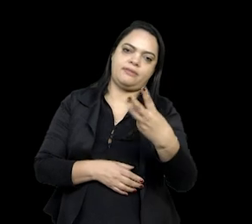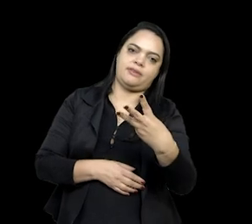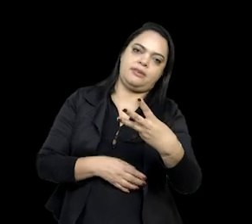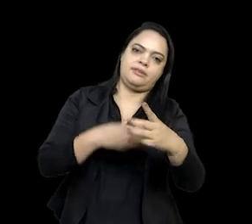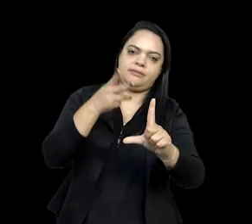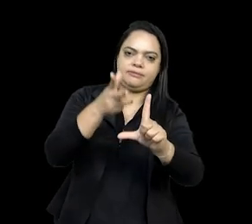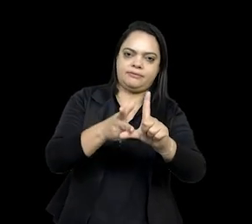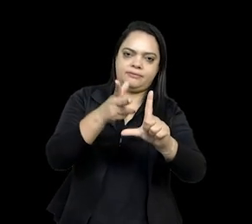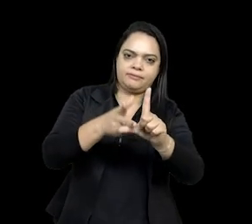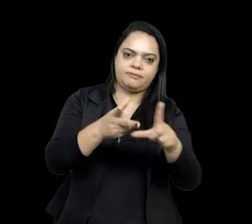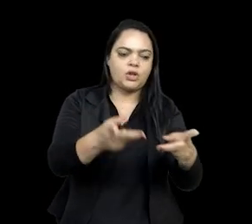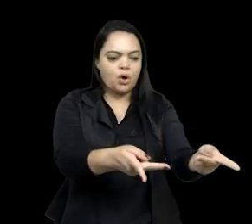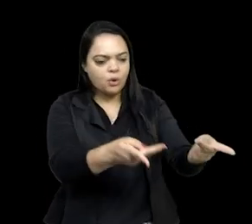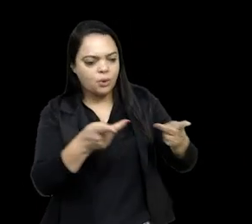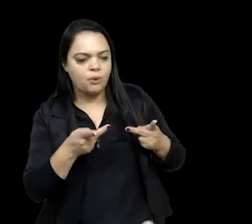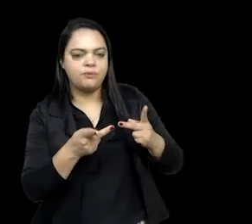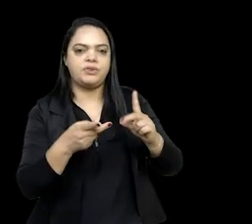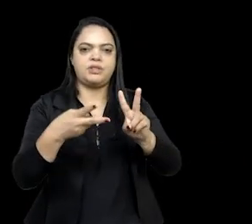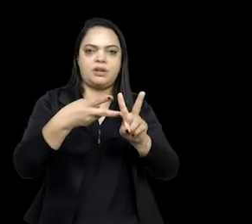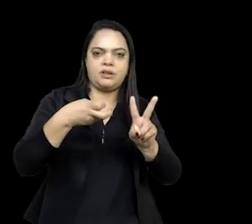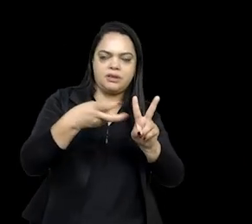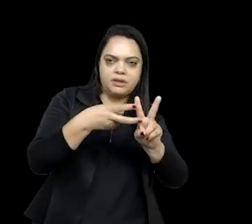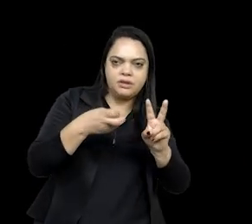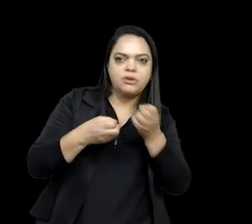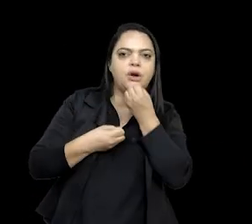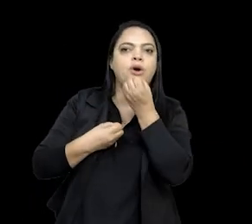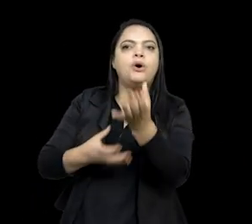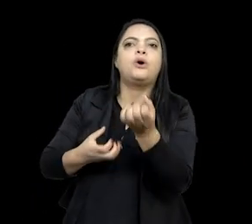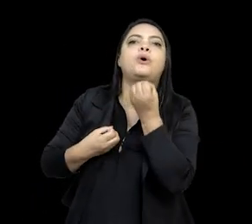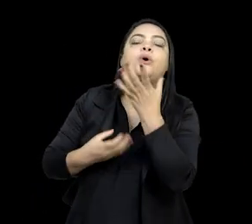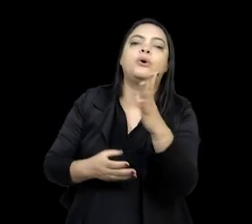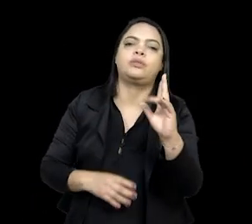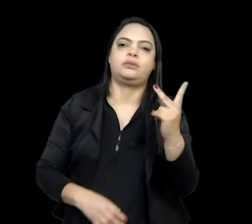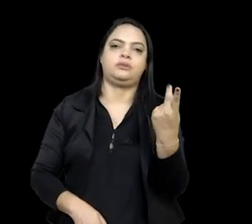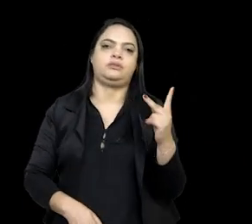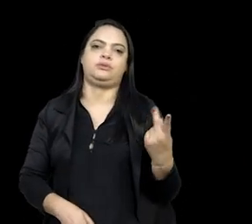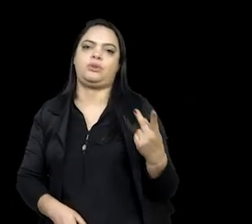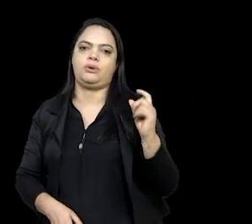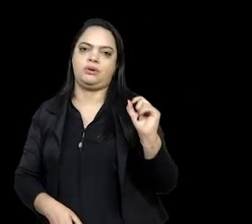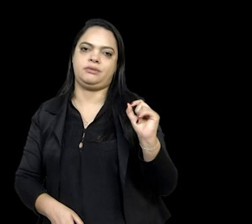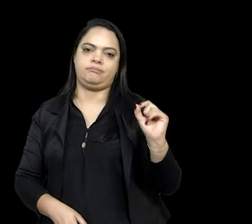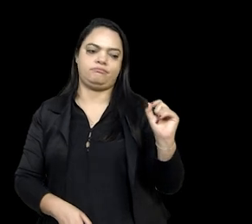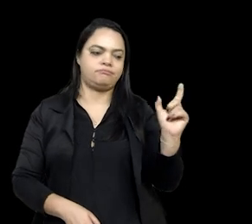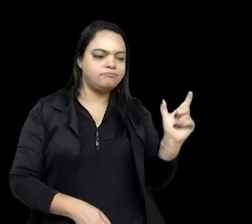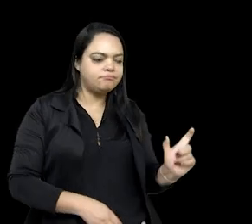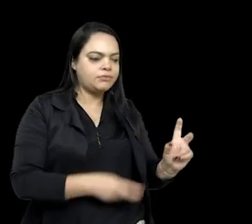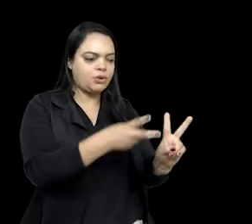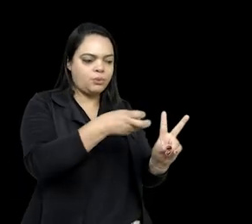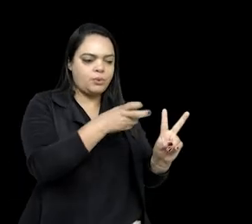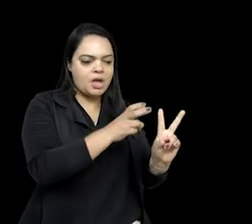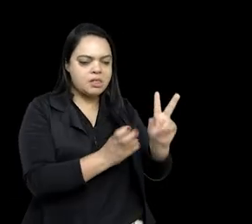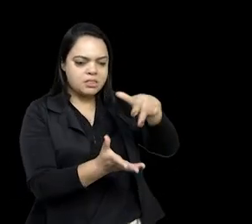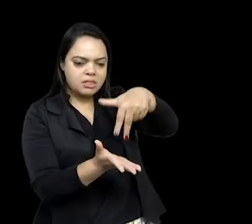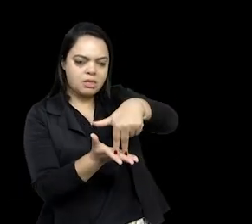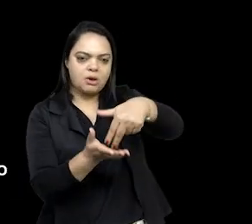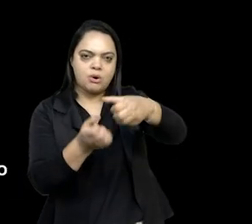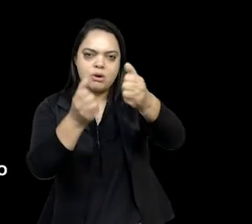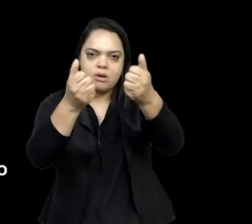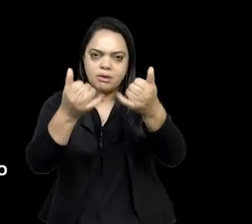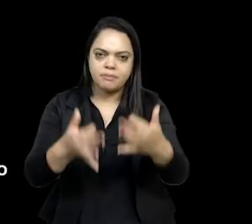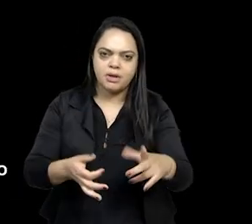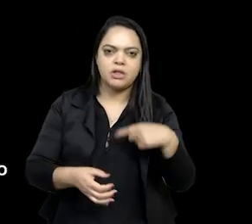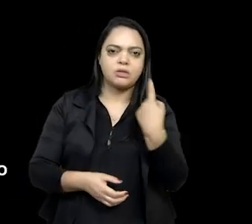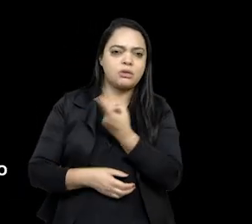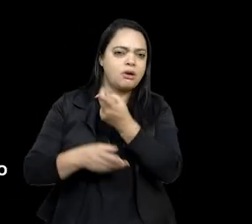indígenas, que eles relatam, né, e contam a história em primeira pessoa. Então, a gente tem convidados do Brasil